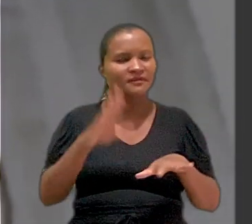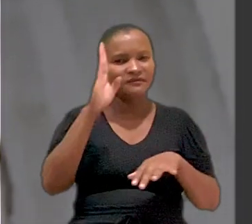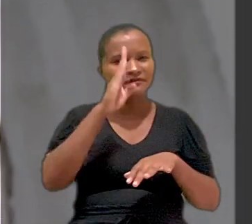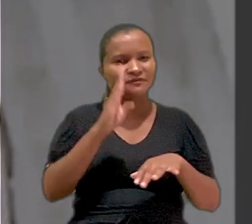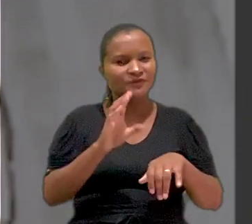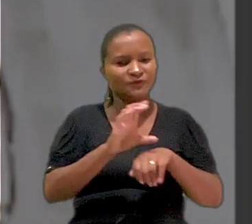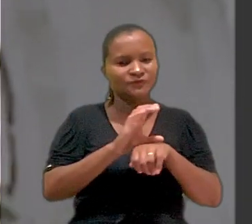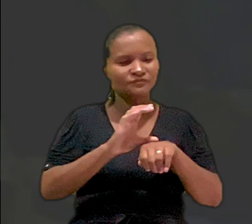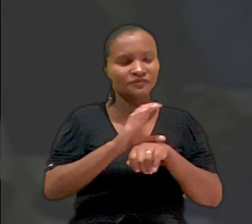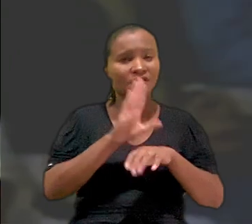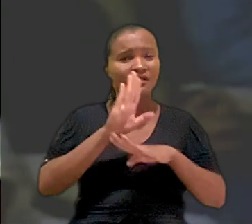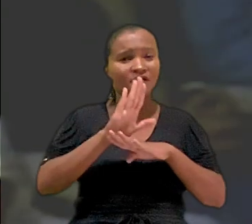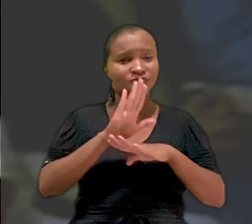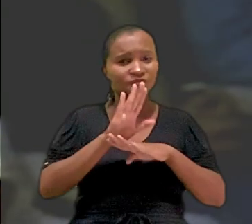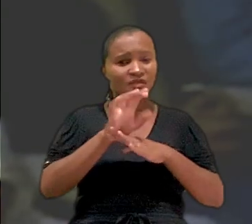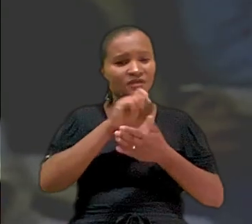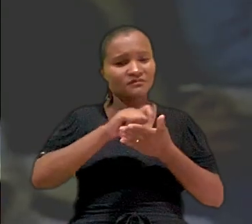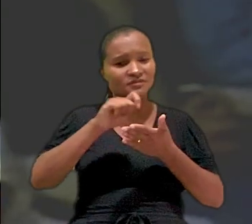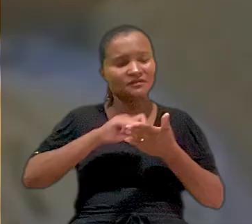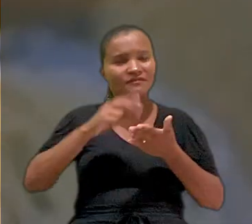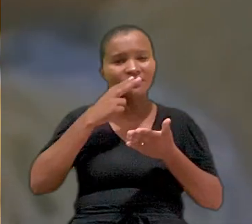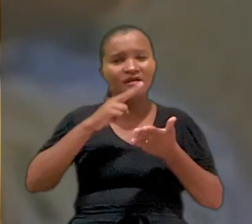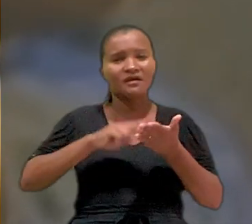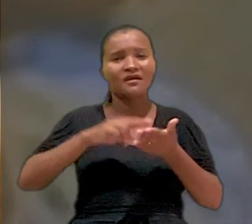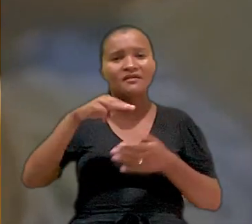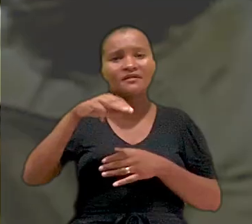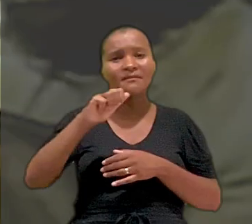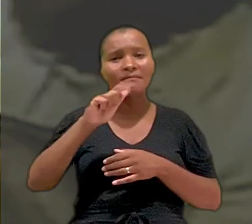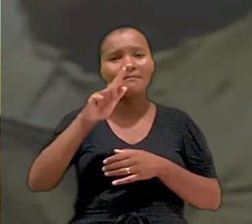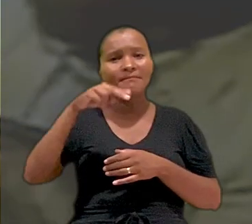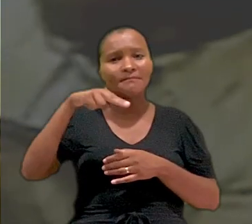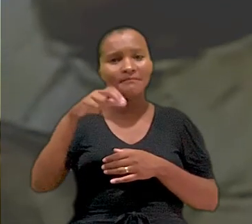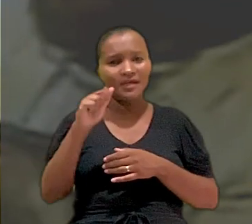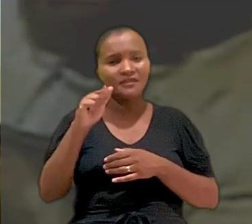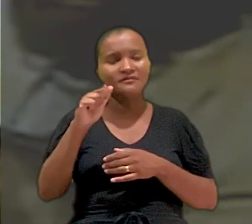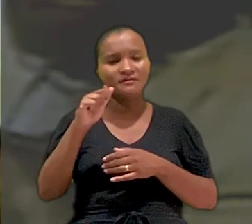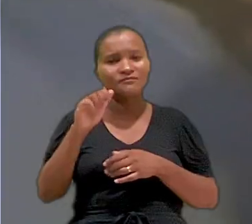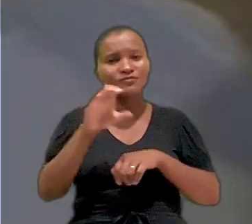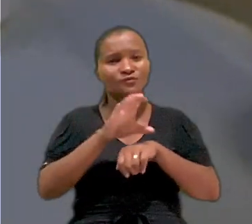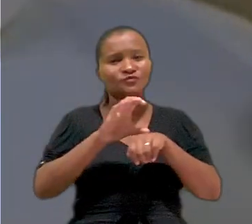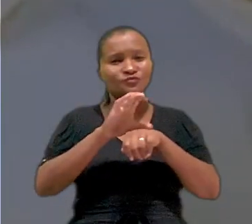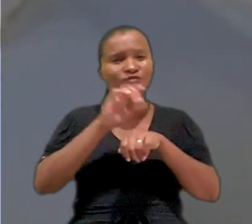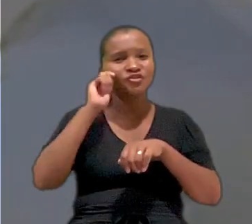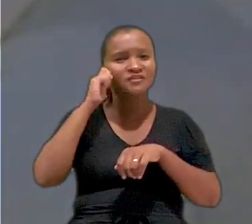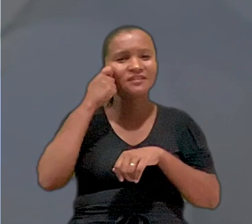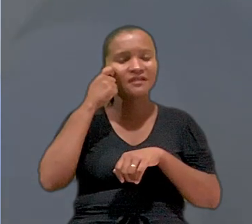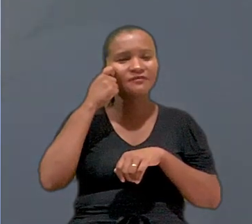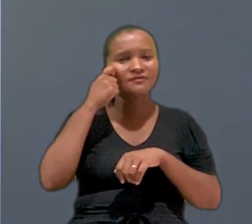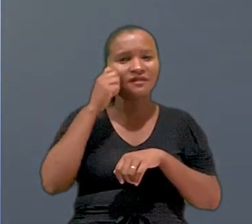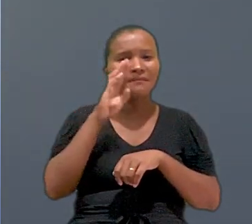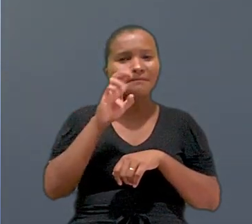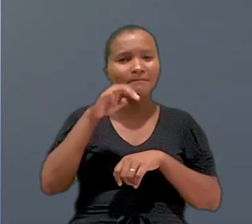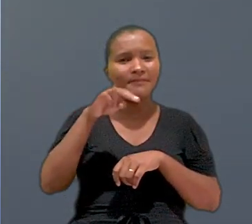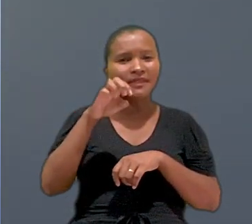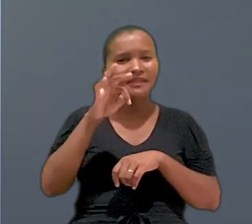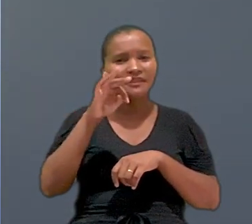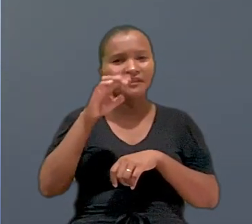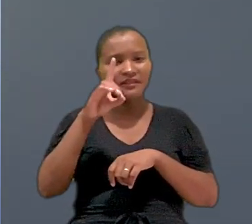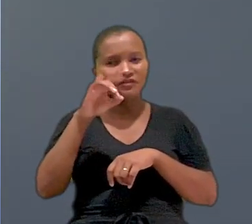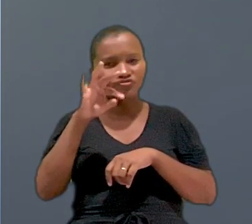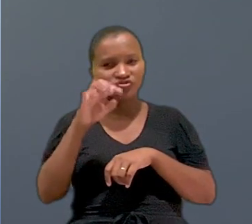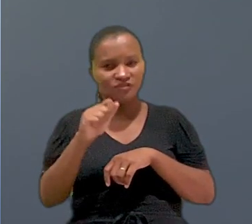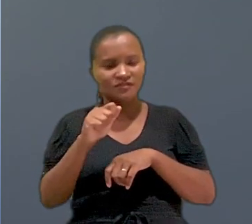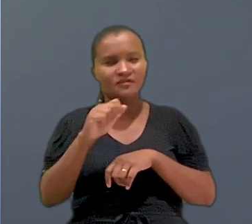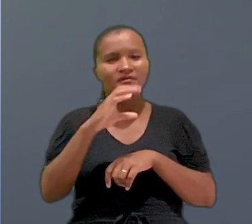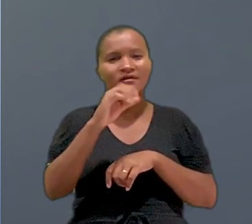Nacional Constituinte que ajudaram a redigir a Carta Magna. Os Constituintes Negros. Benedita da Silva,